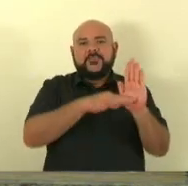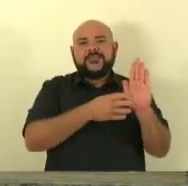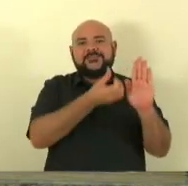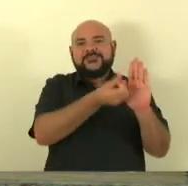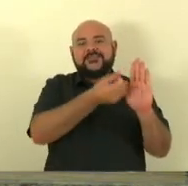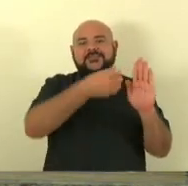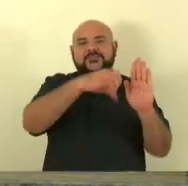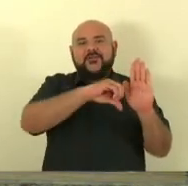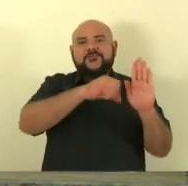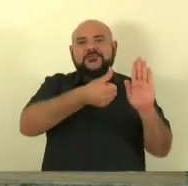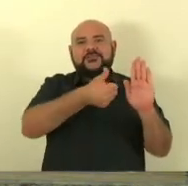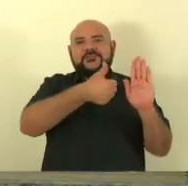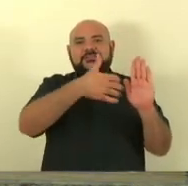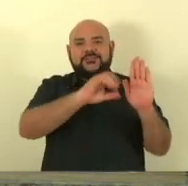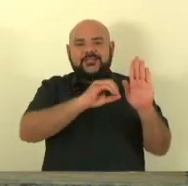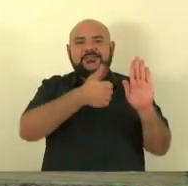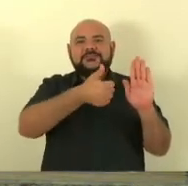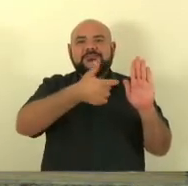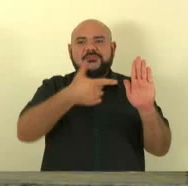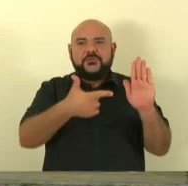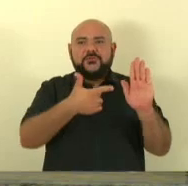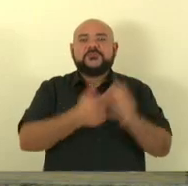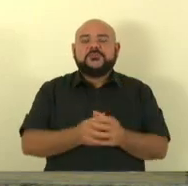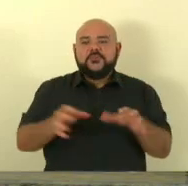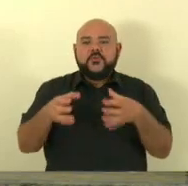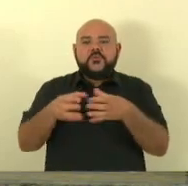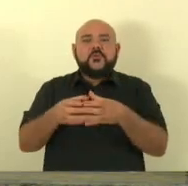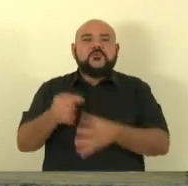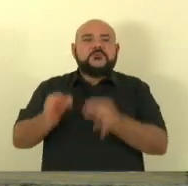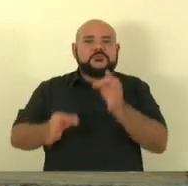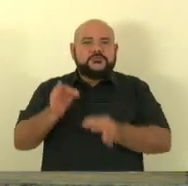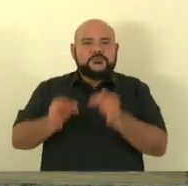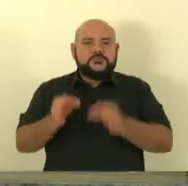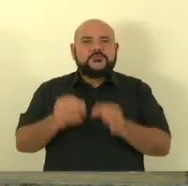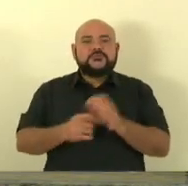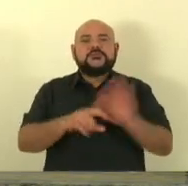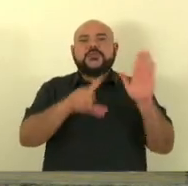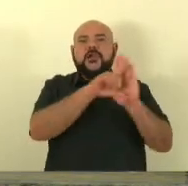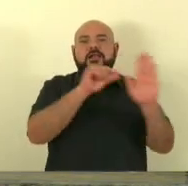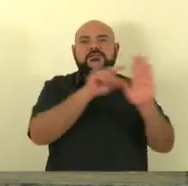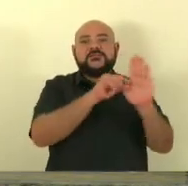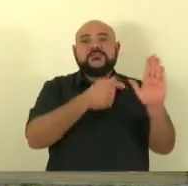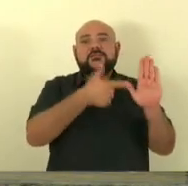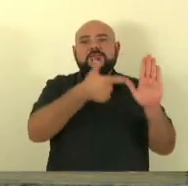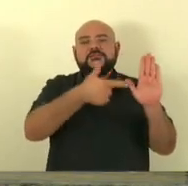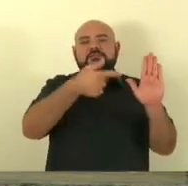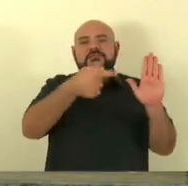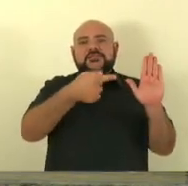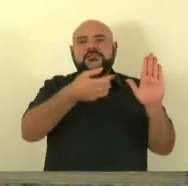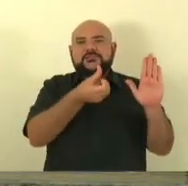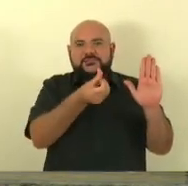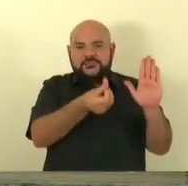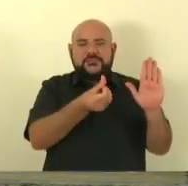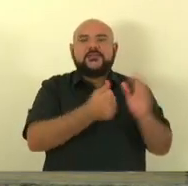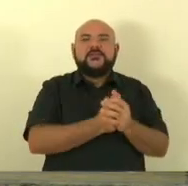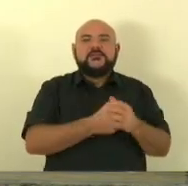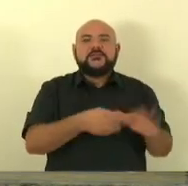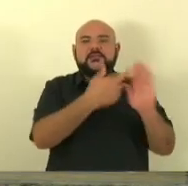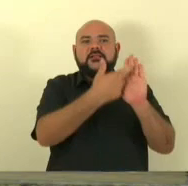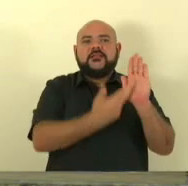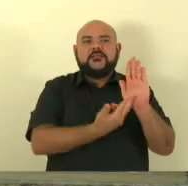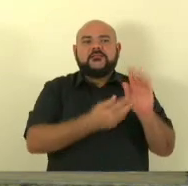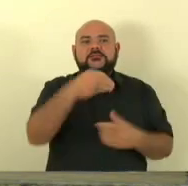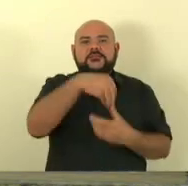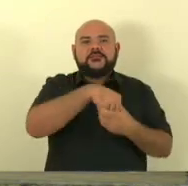9, 10 e 12 é, à Comissão de Justiça, na forma do artigo 276 do Regimento Interno.